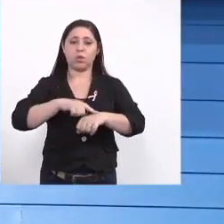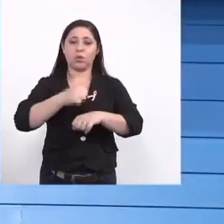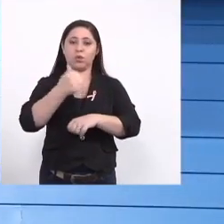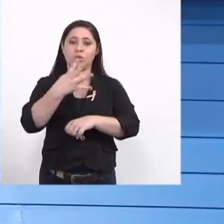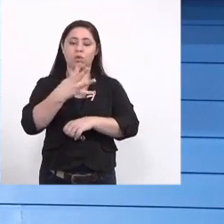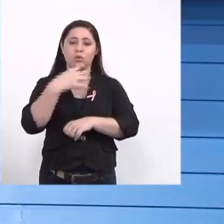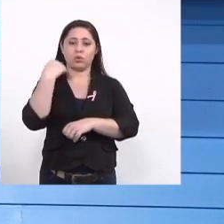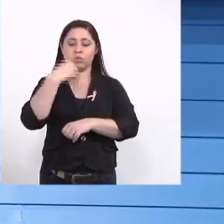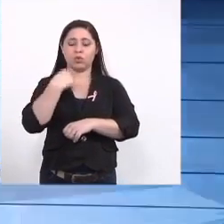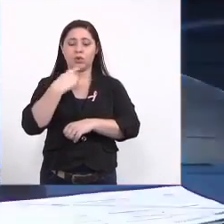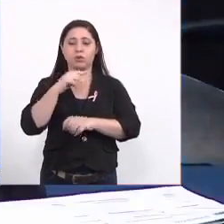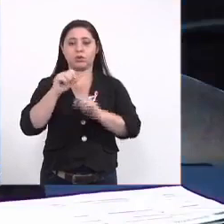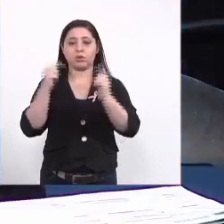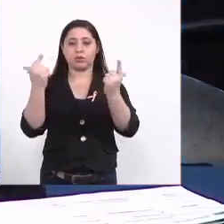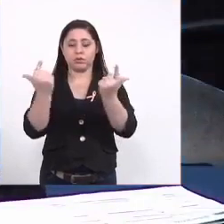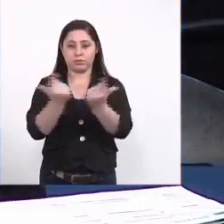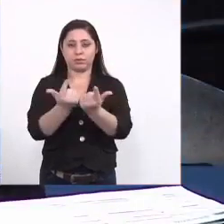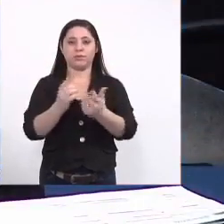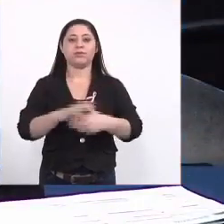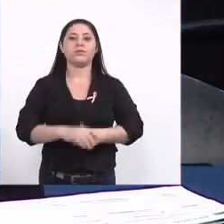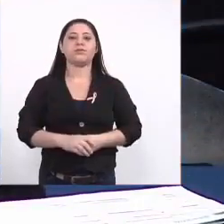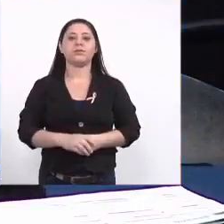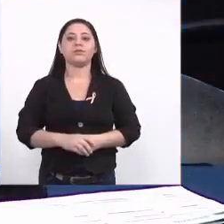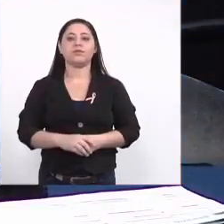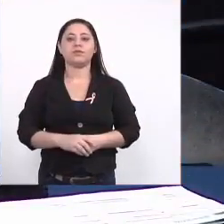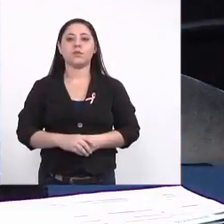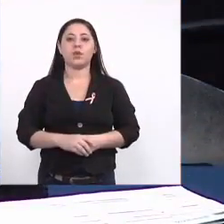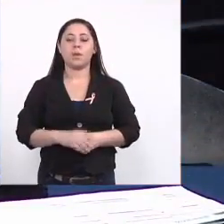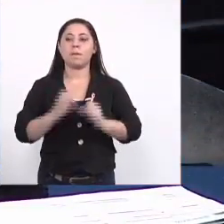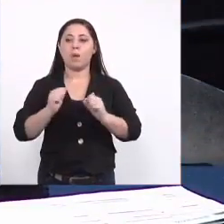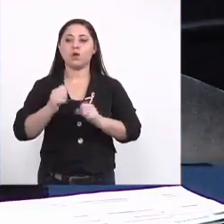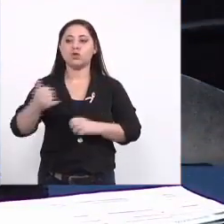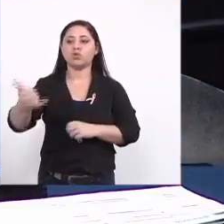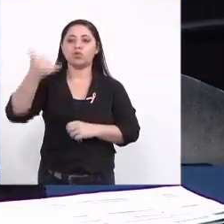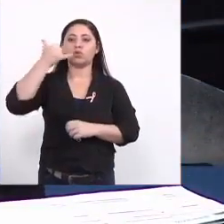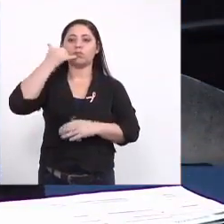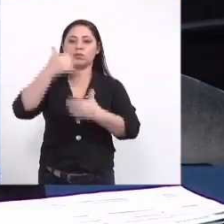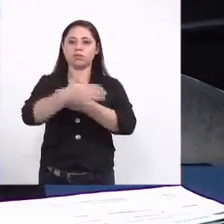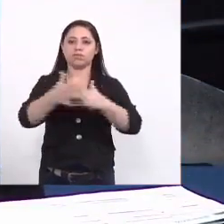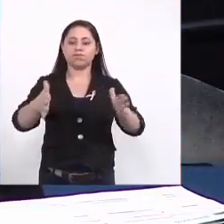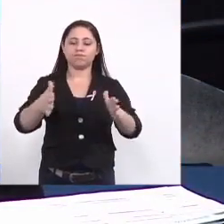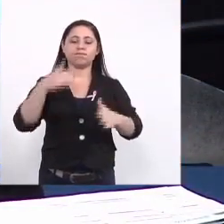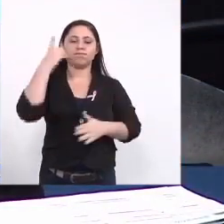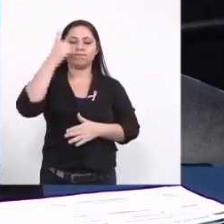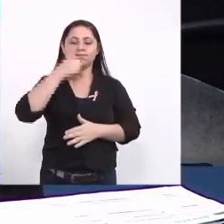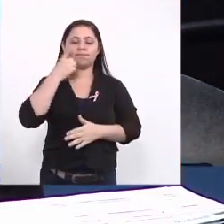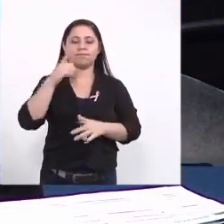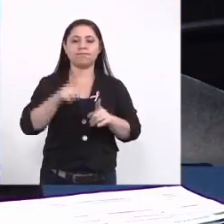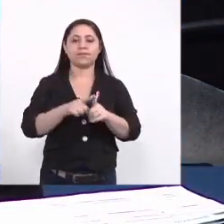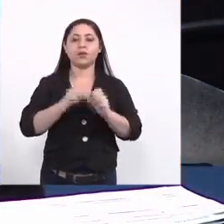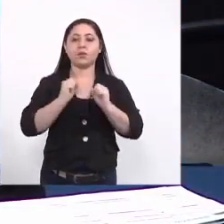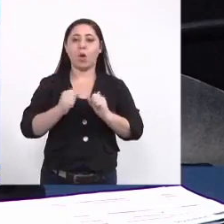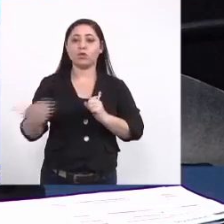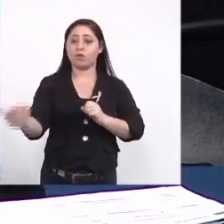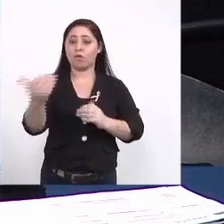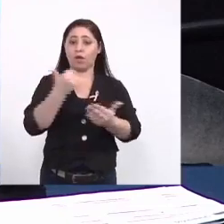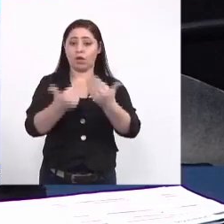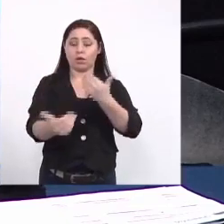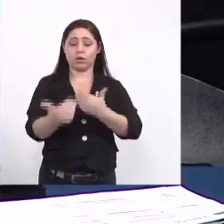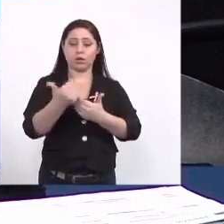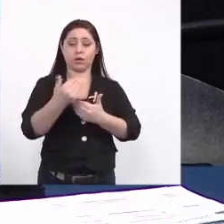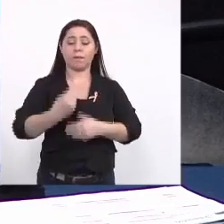aqui na assembleia legislativa entre em contato com o nosso gabinete ou podem vir